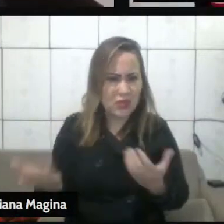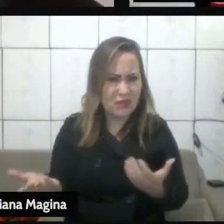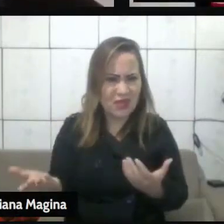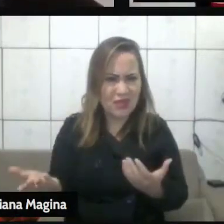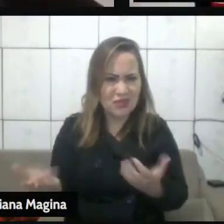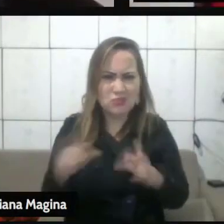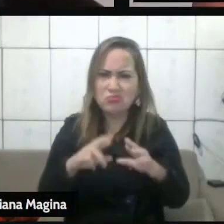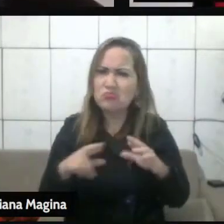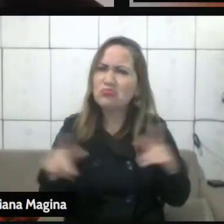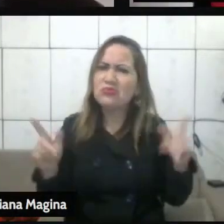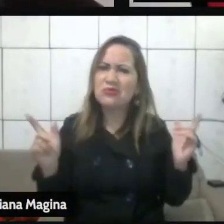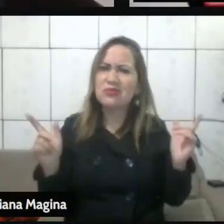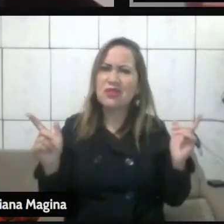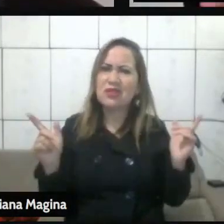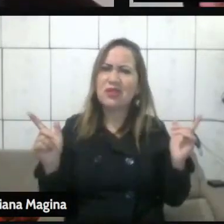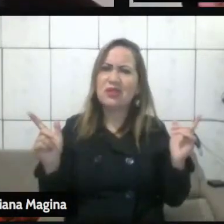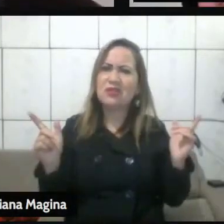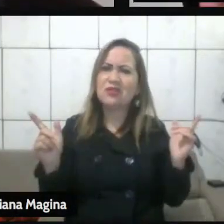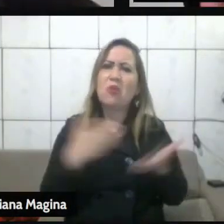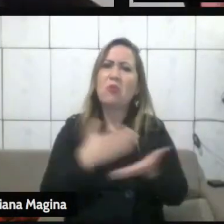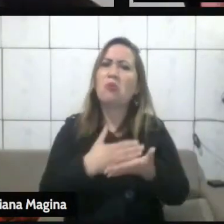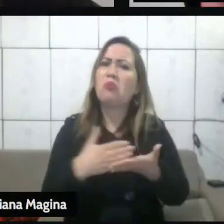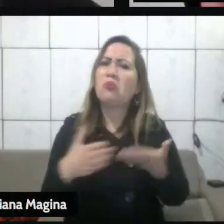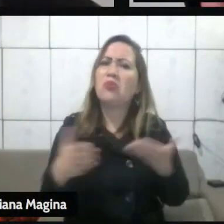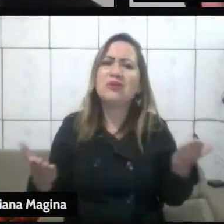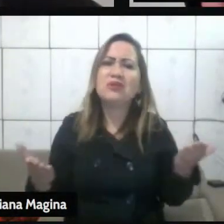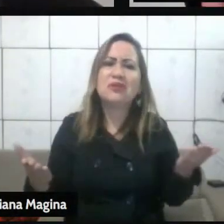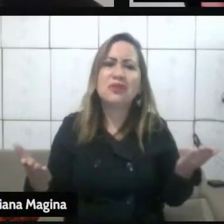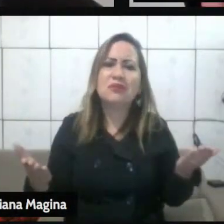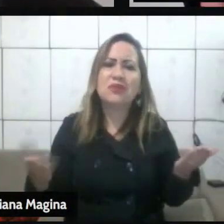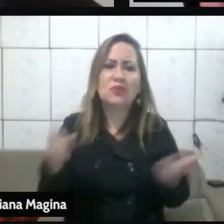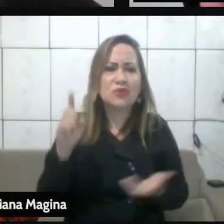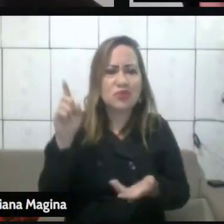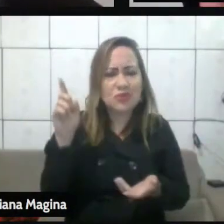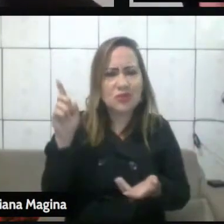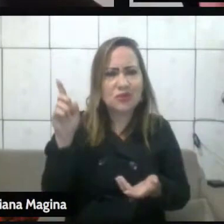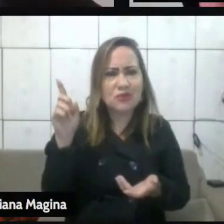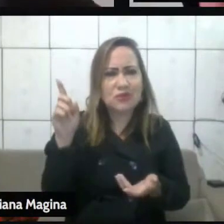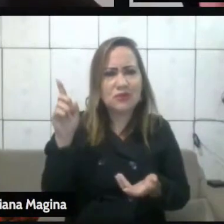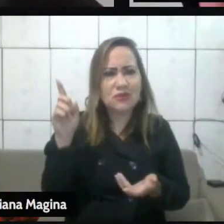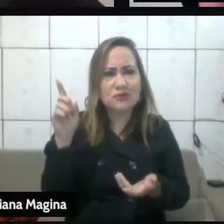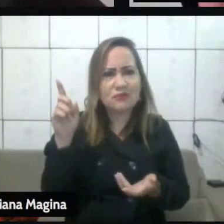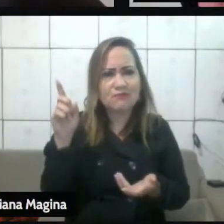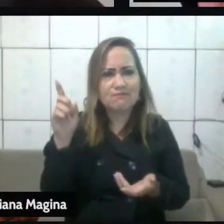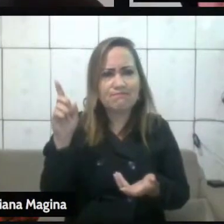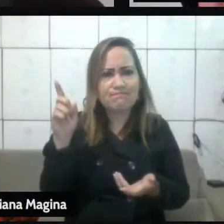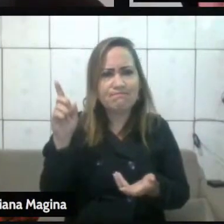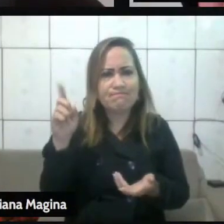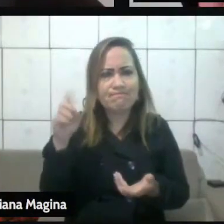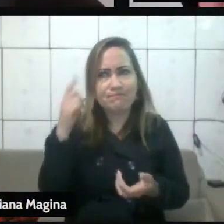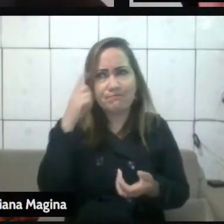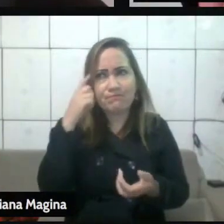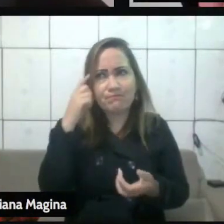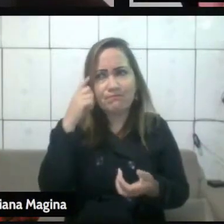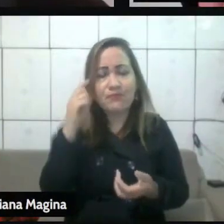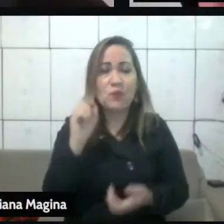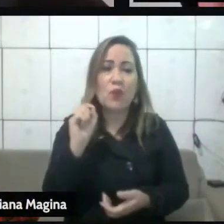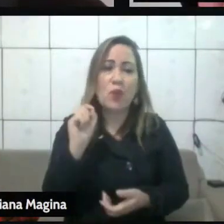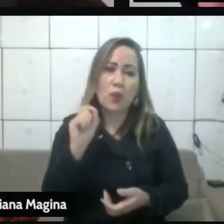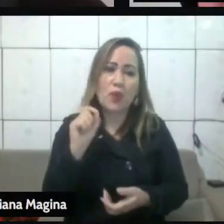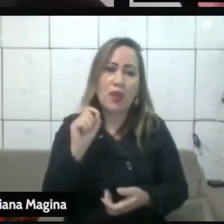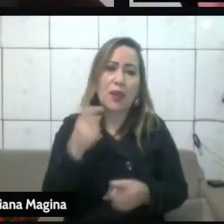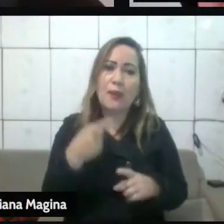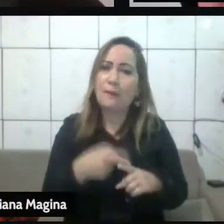parece estranho? Onde é que fica o princípio da proporcionalidade aqui? Então, eu vejo o seguinte, por que que também o